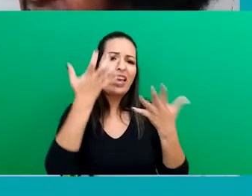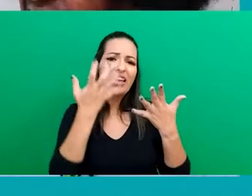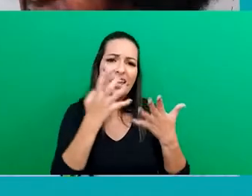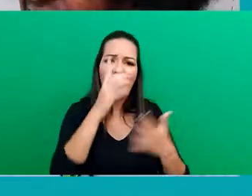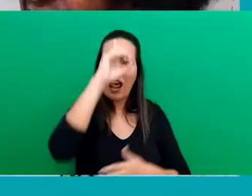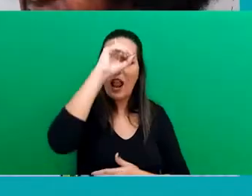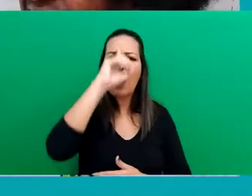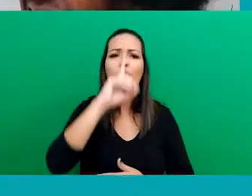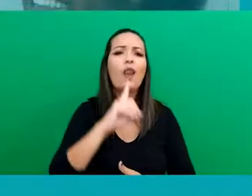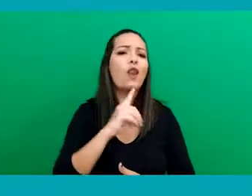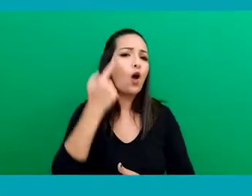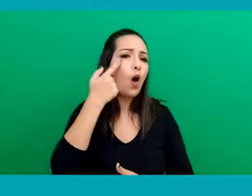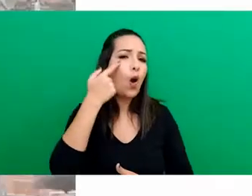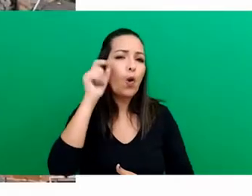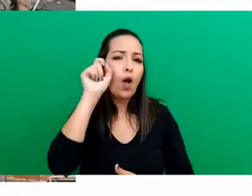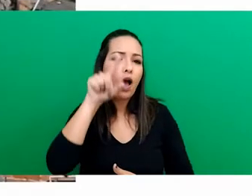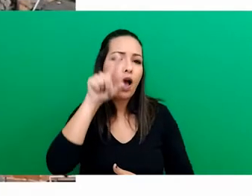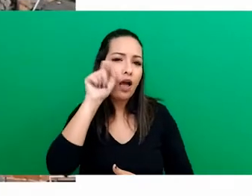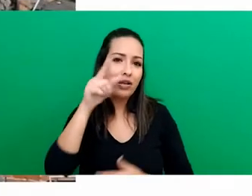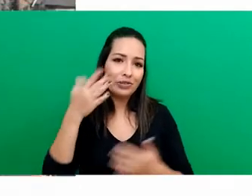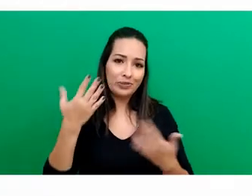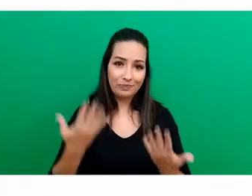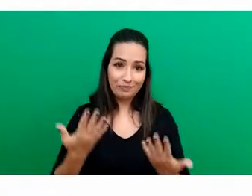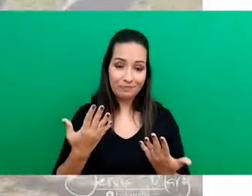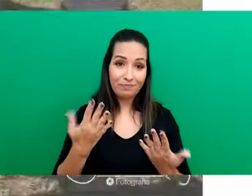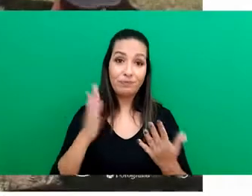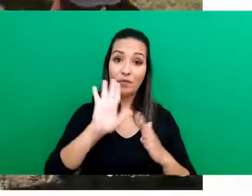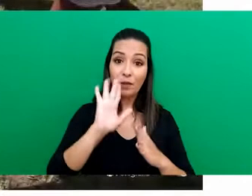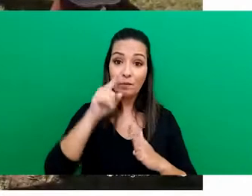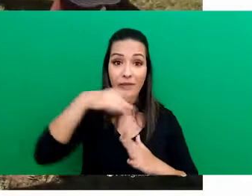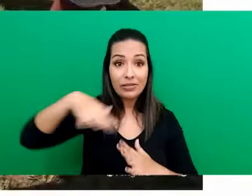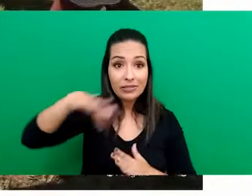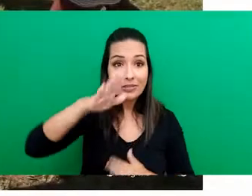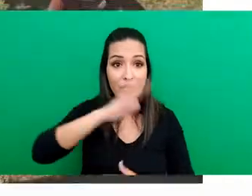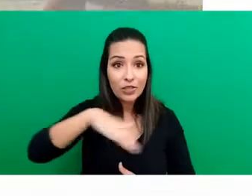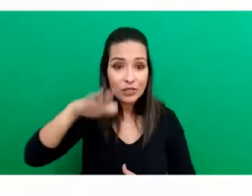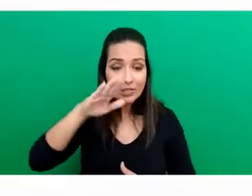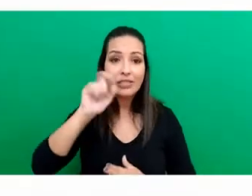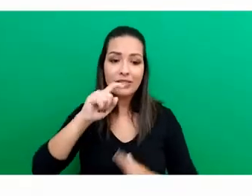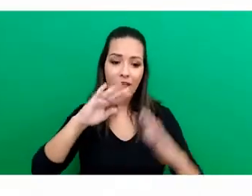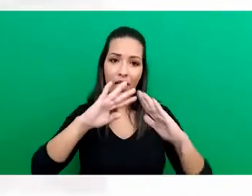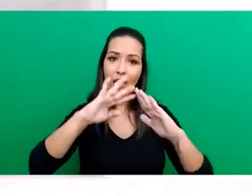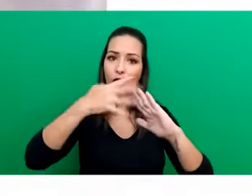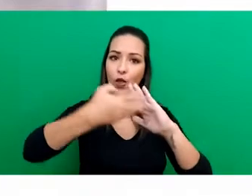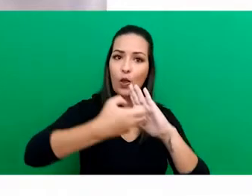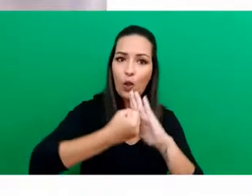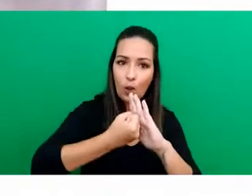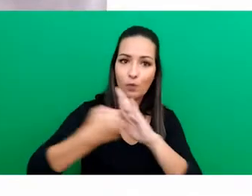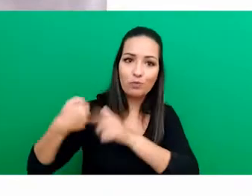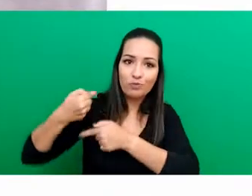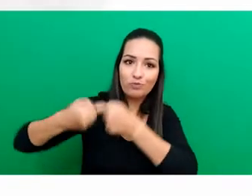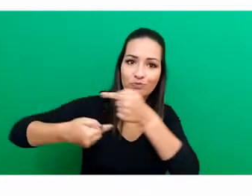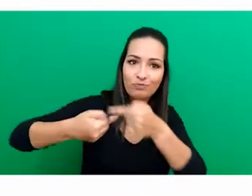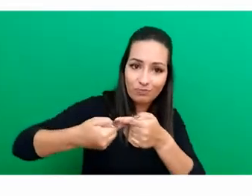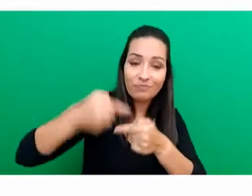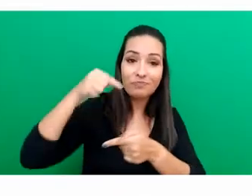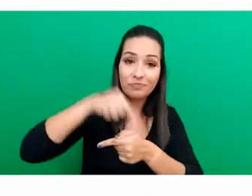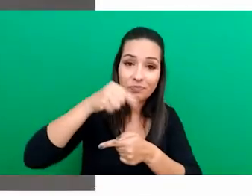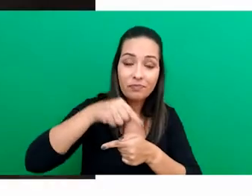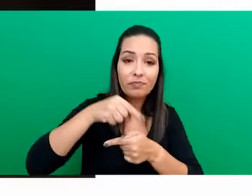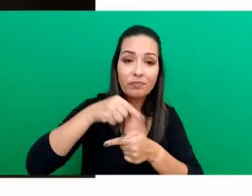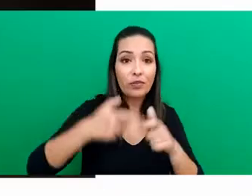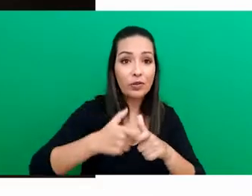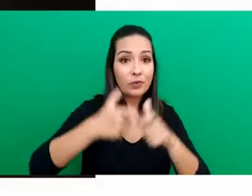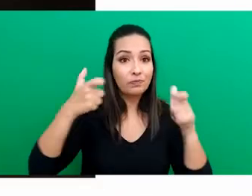azuis. Falavam nisso sendo que são descendentes de remanescentes de quilombo. Trata-se da segunda comunidade de Florianópolis com